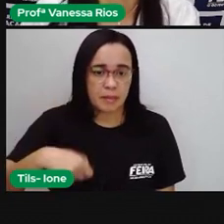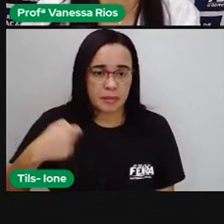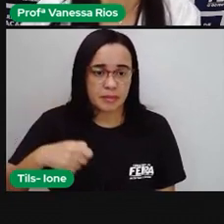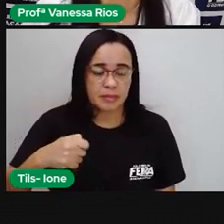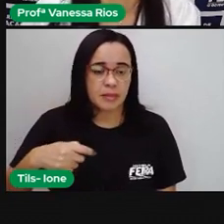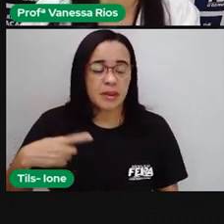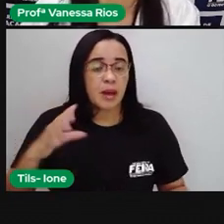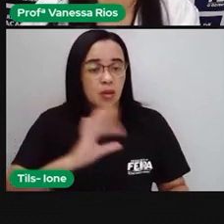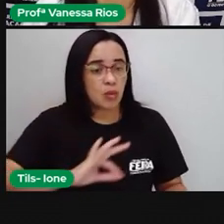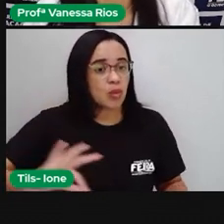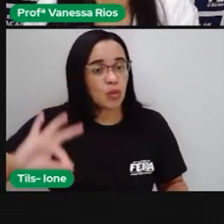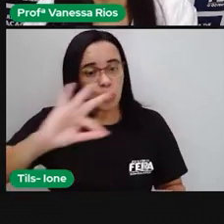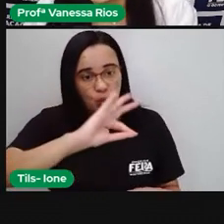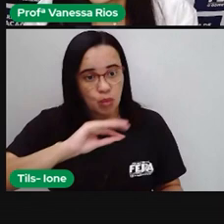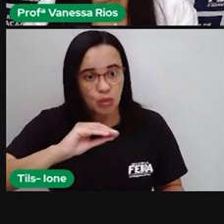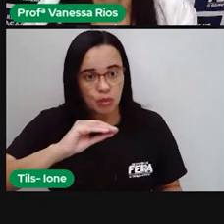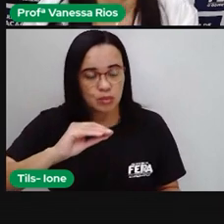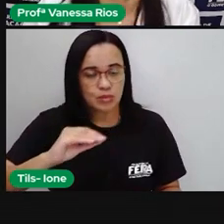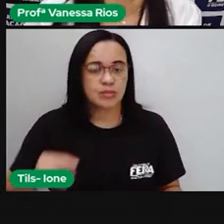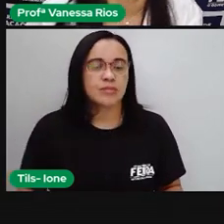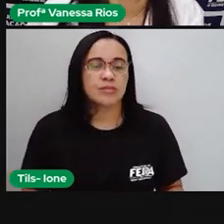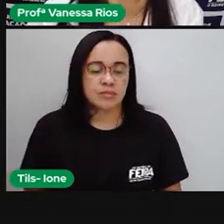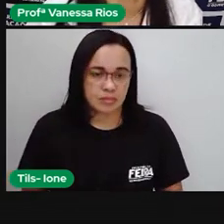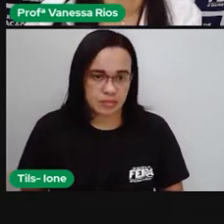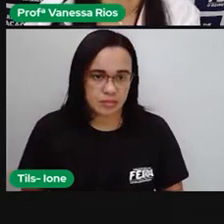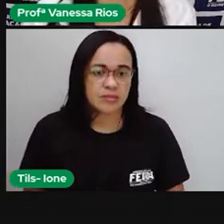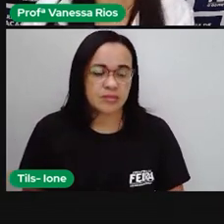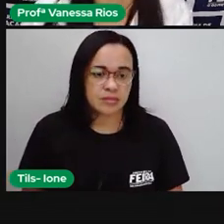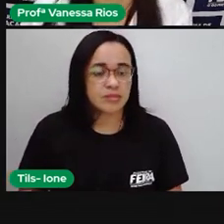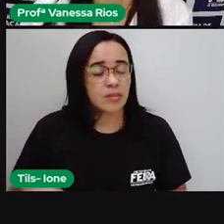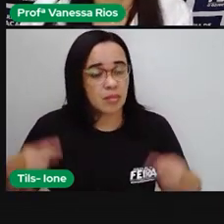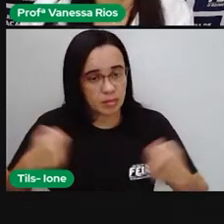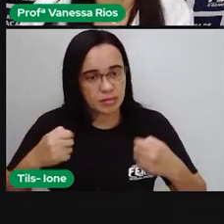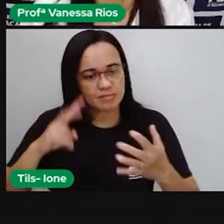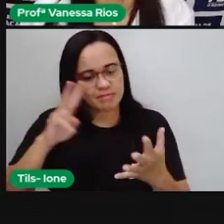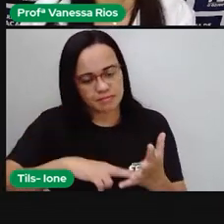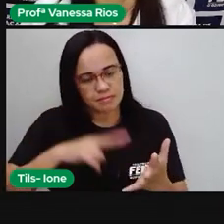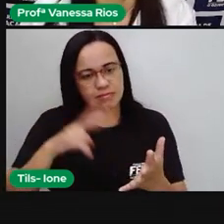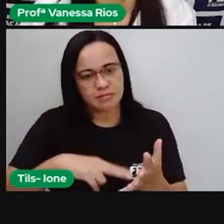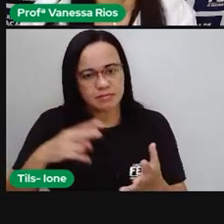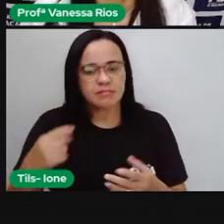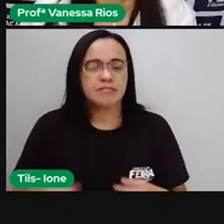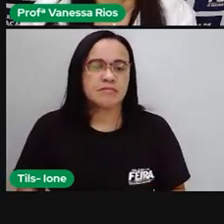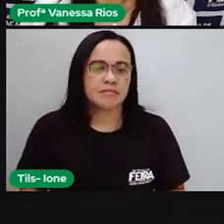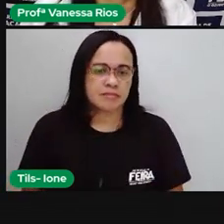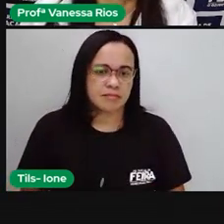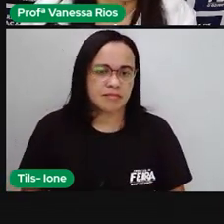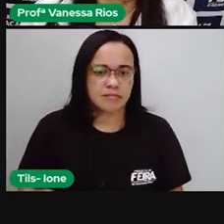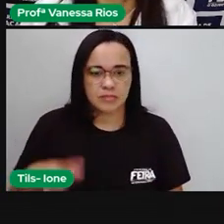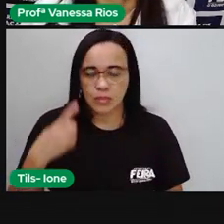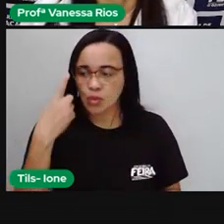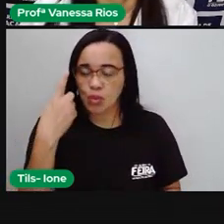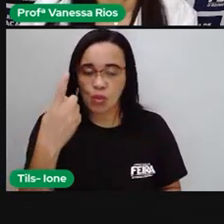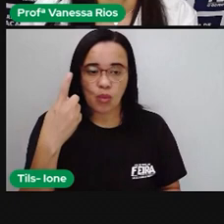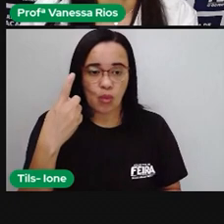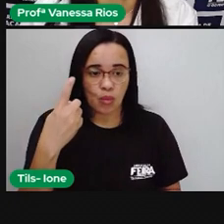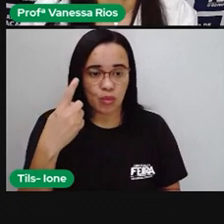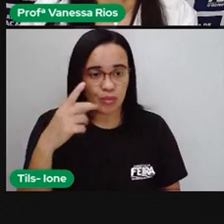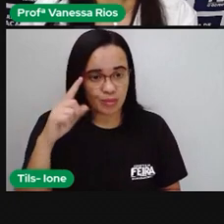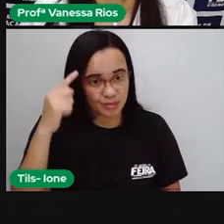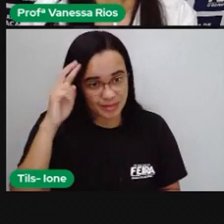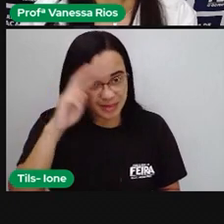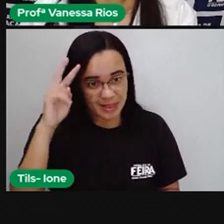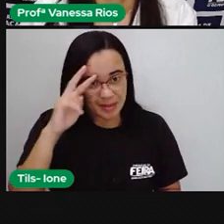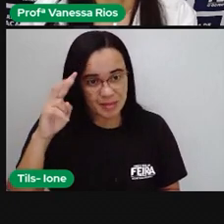Eu não li das outras vezes porque era um zero. Agora, eu já preciso ler. Então, eu vou ler. 1 inteiro e